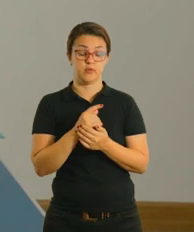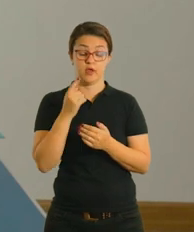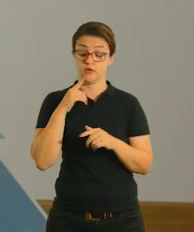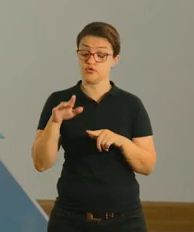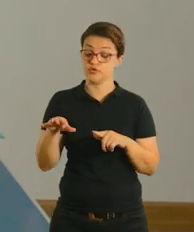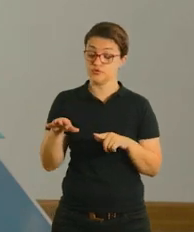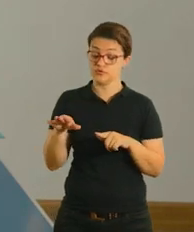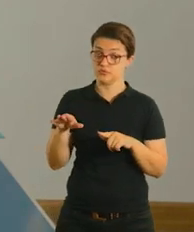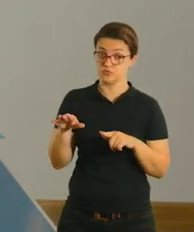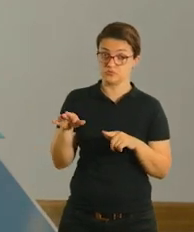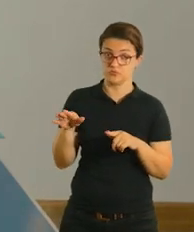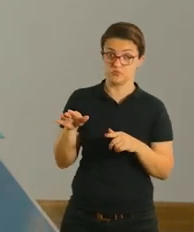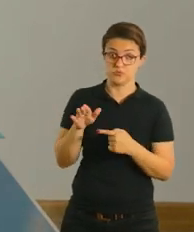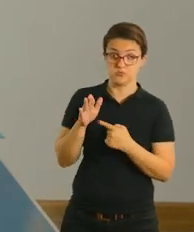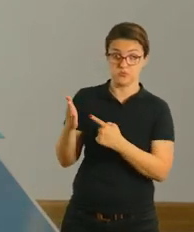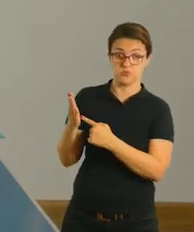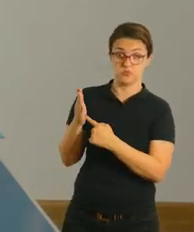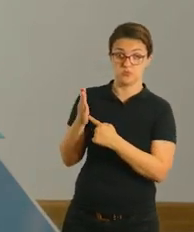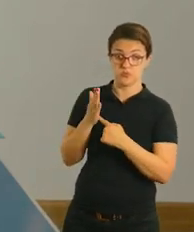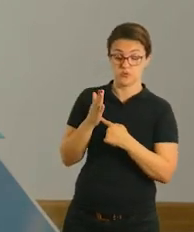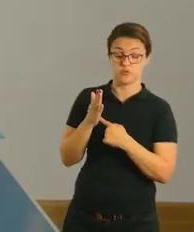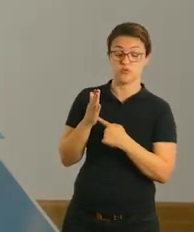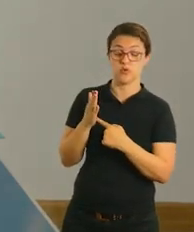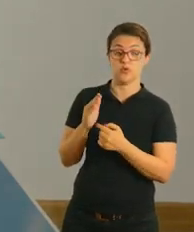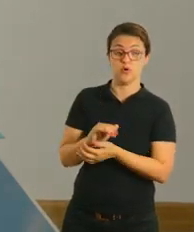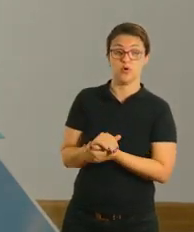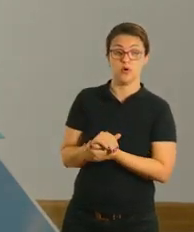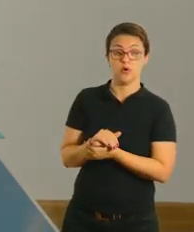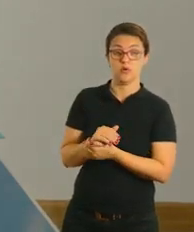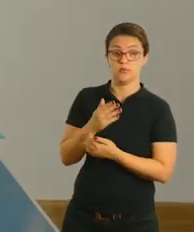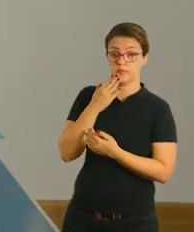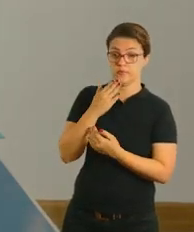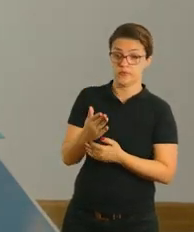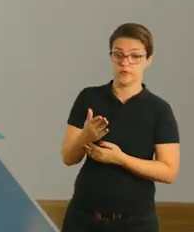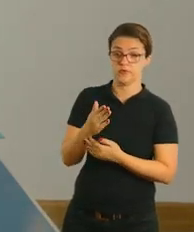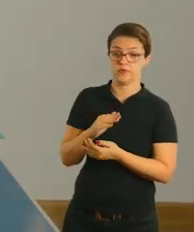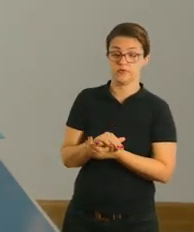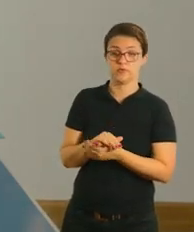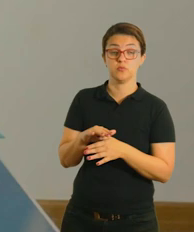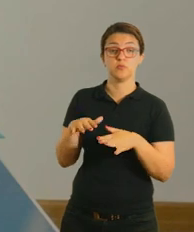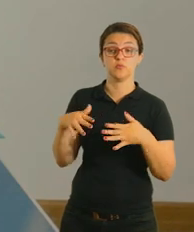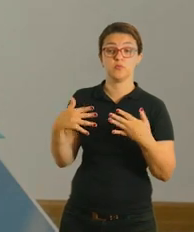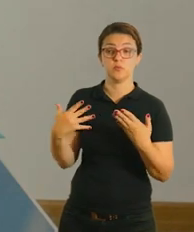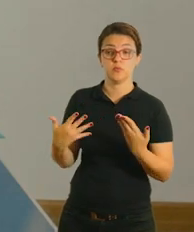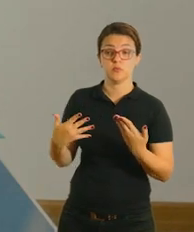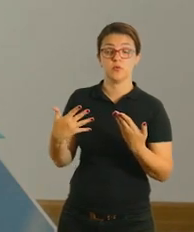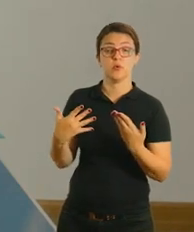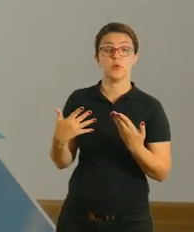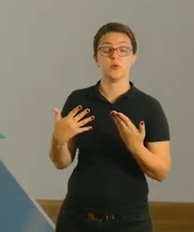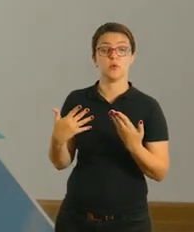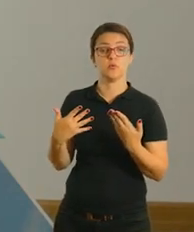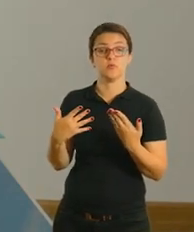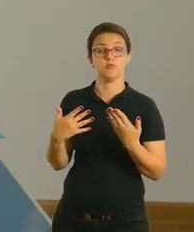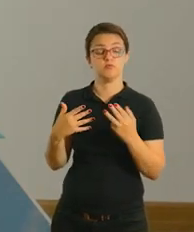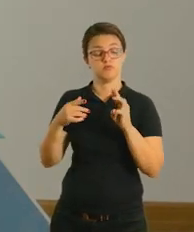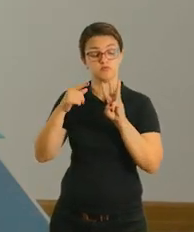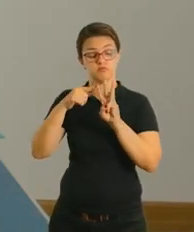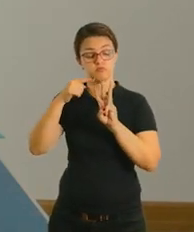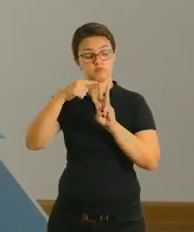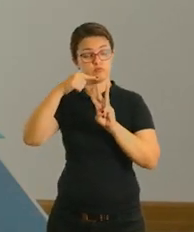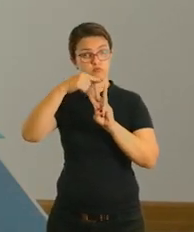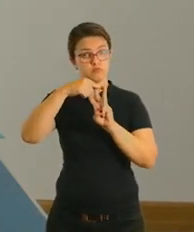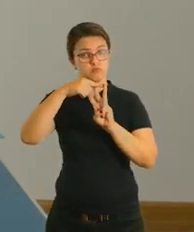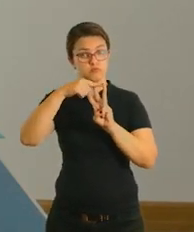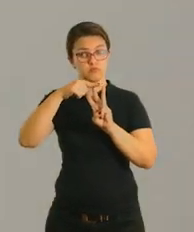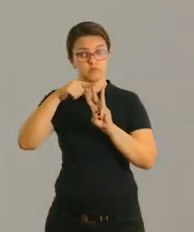ele que chegou a hora de fazer a apresentação, tá? Sente com ele e peça para ele determinar qual dessas posições ele